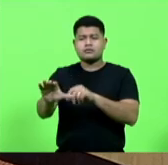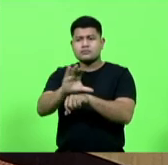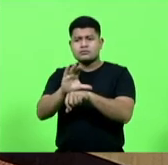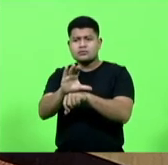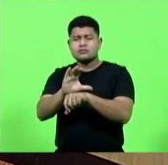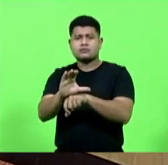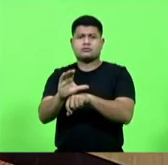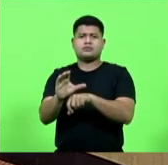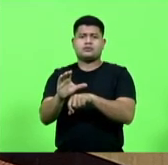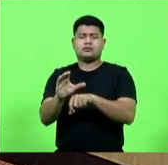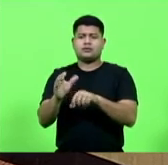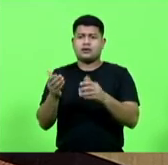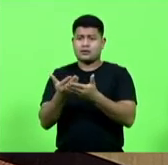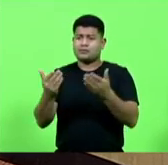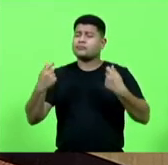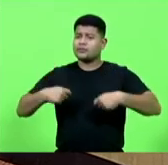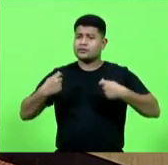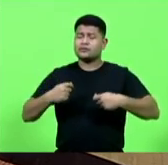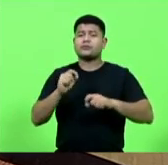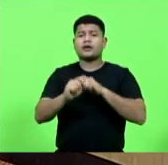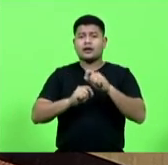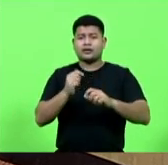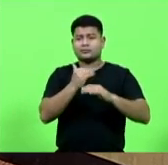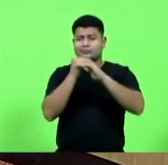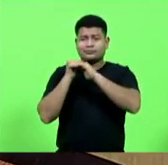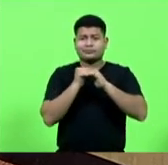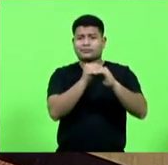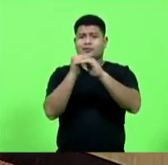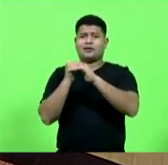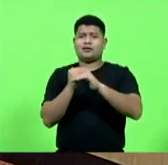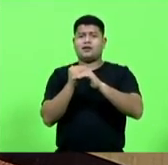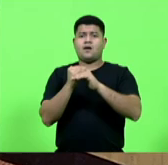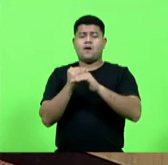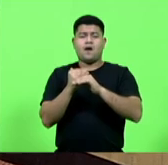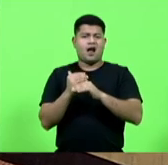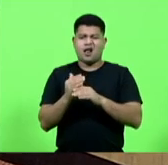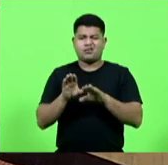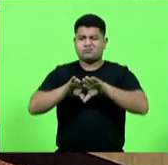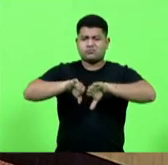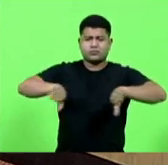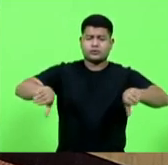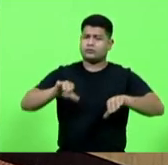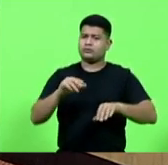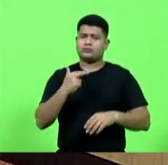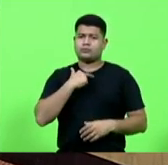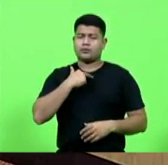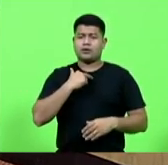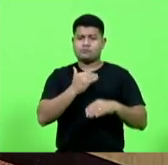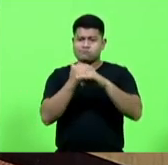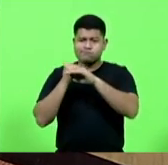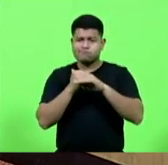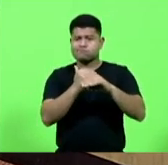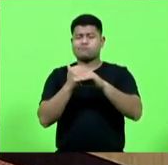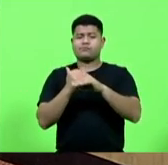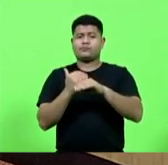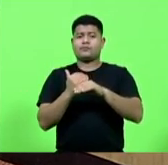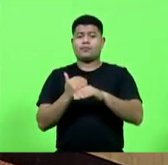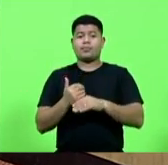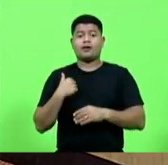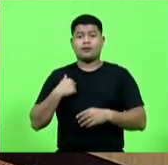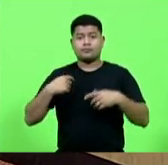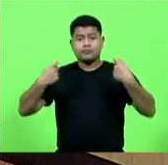deveríamos prezar por igualdade e não por sectarismos ou sexismos. Então eu gostaria de deixar essa minha manifestação